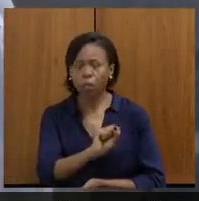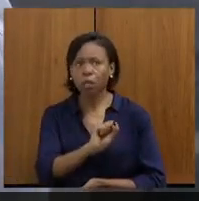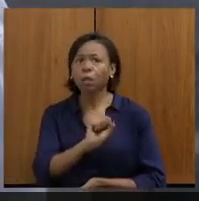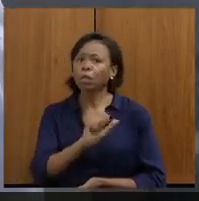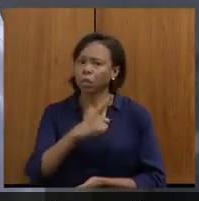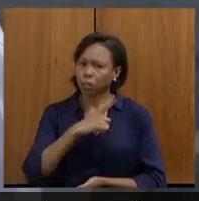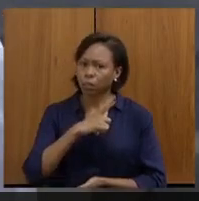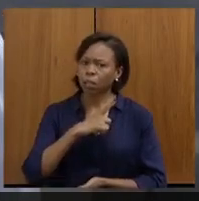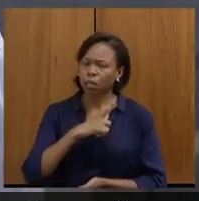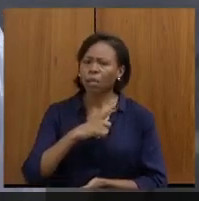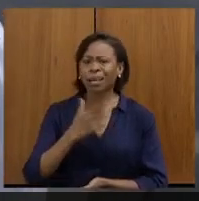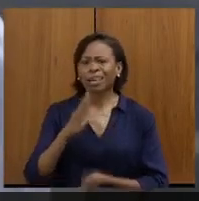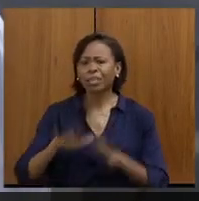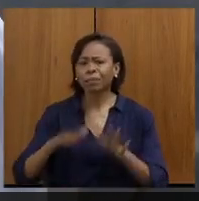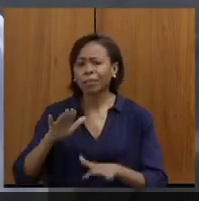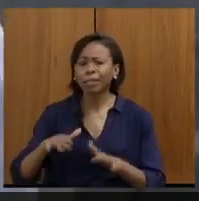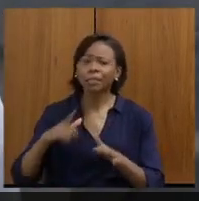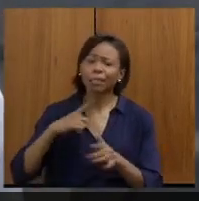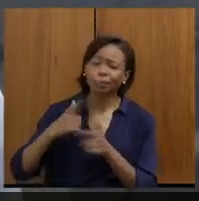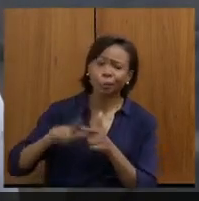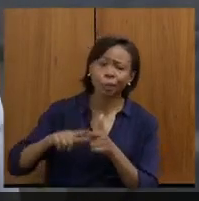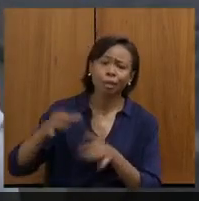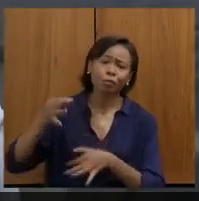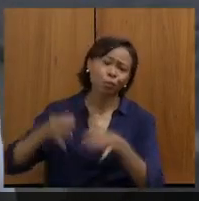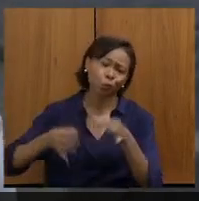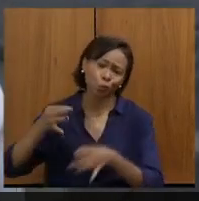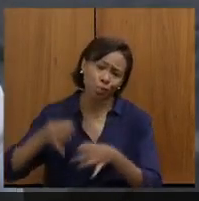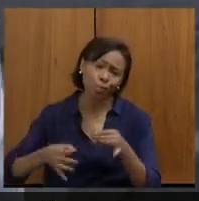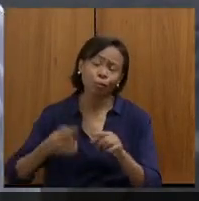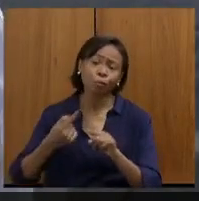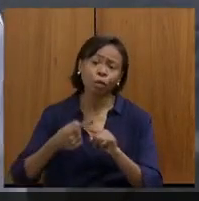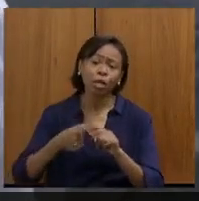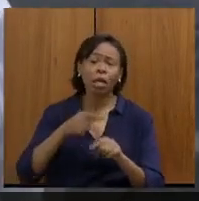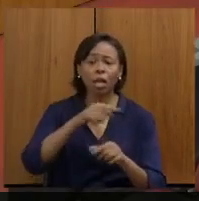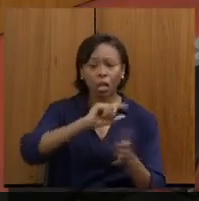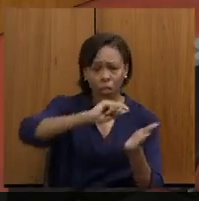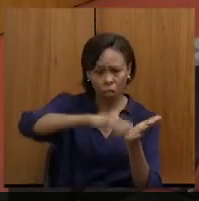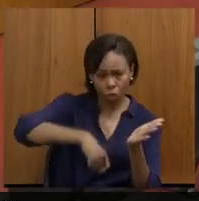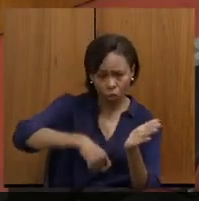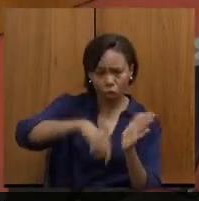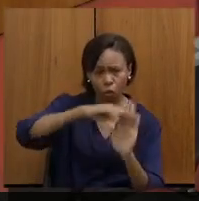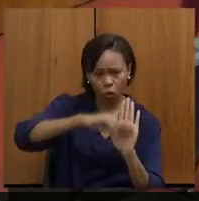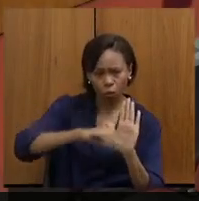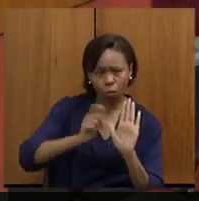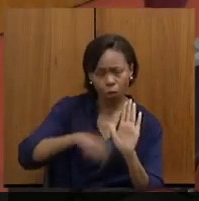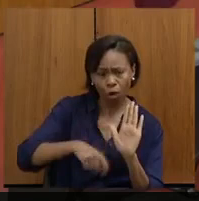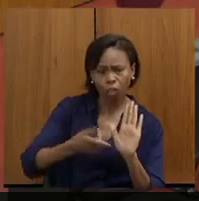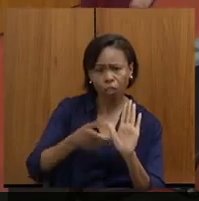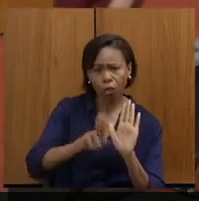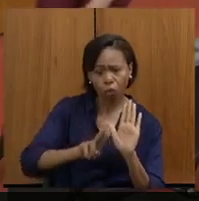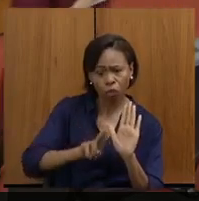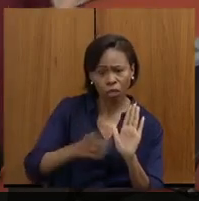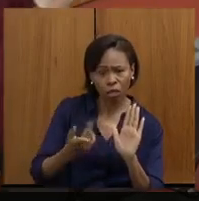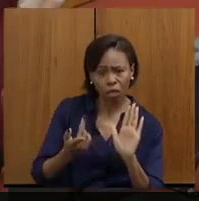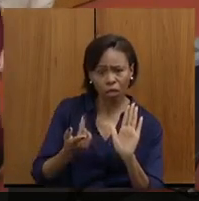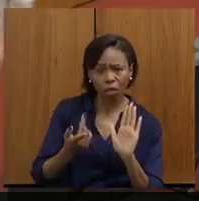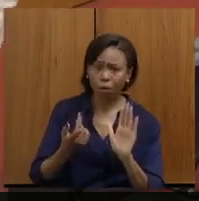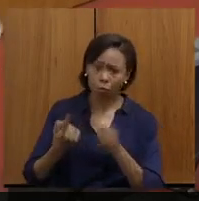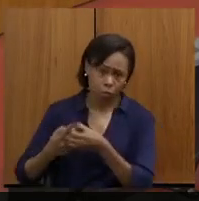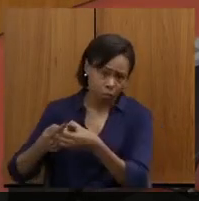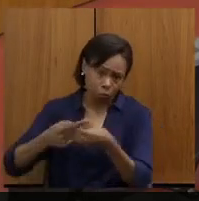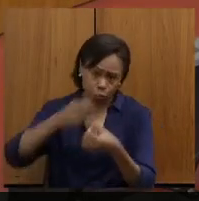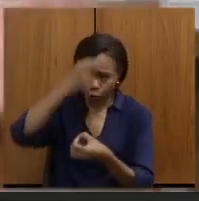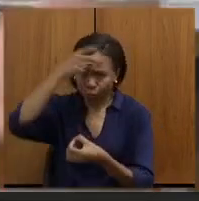problema sempre jurídico, associado, que eu posso usar esses contratos que são estaduais para os municípios. Então, gente